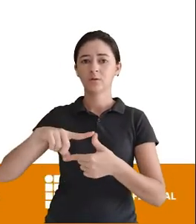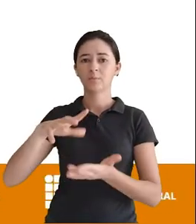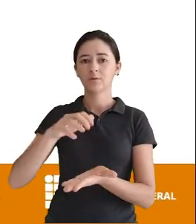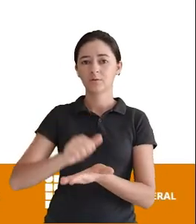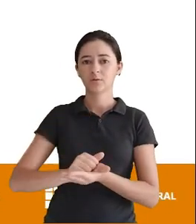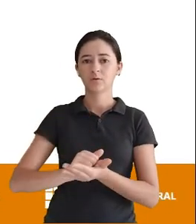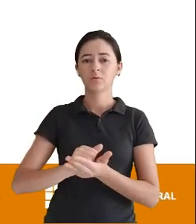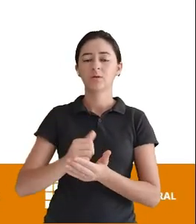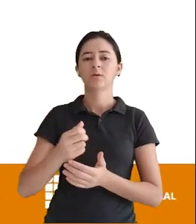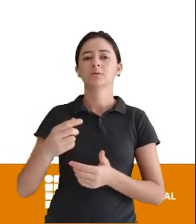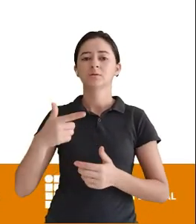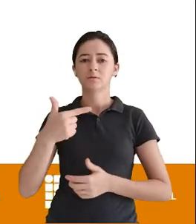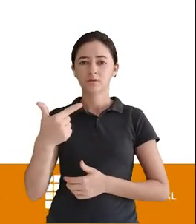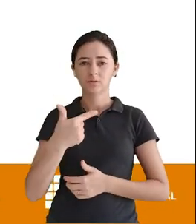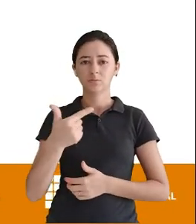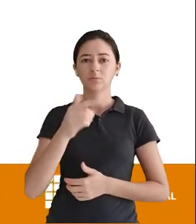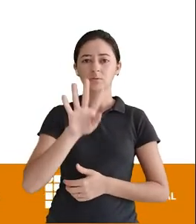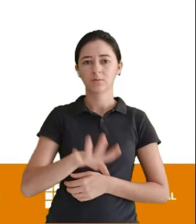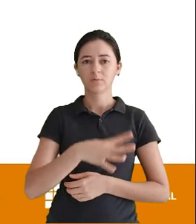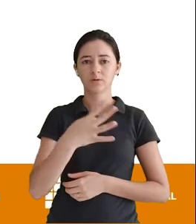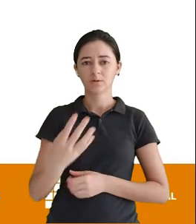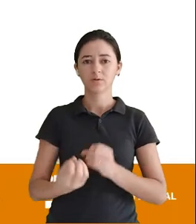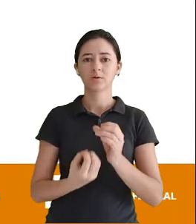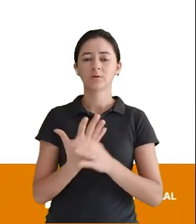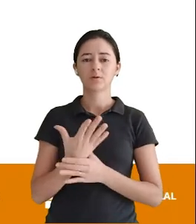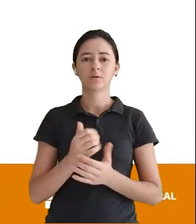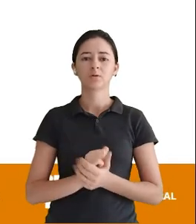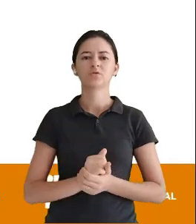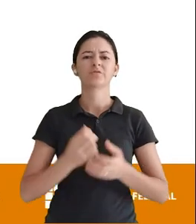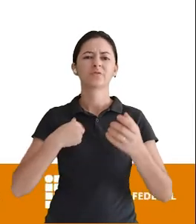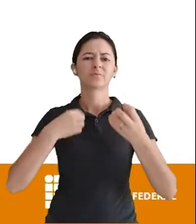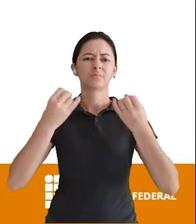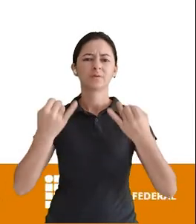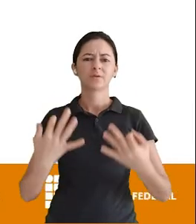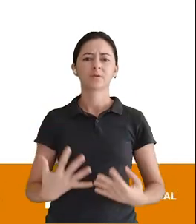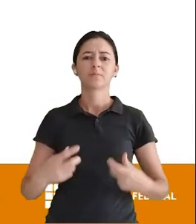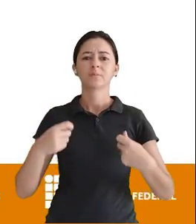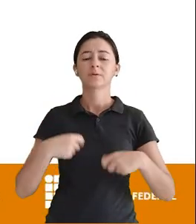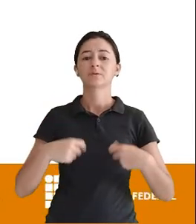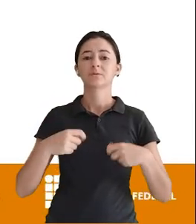eu não posso Referenciar uma chave Que não existe ainda Falamos já bastante Sobre isso